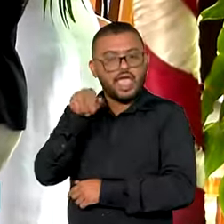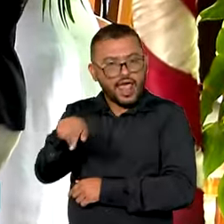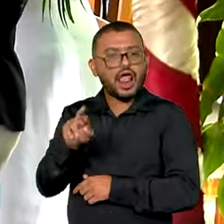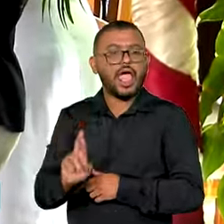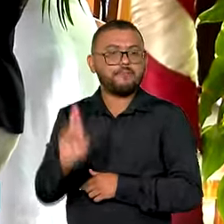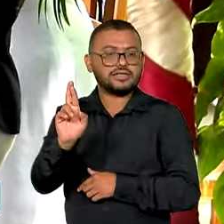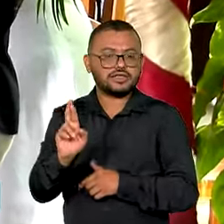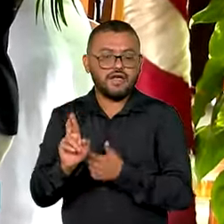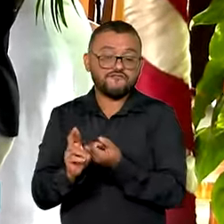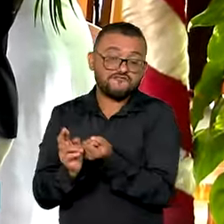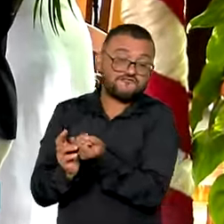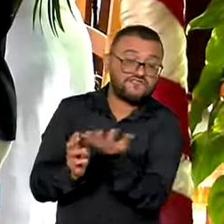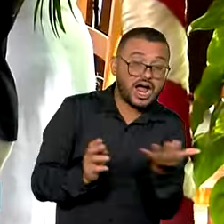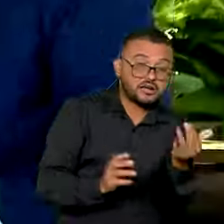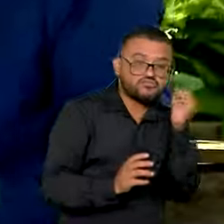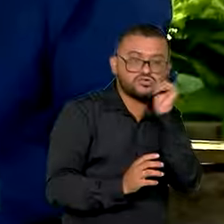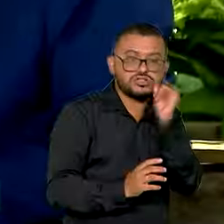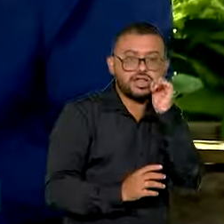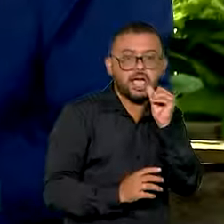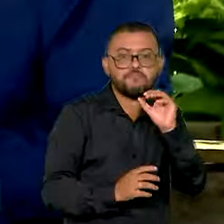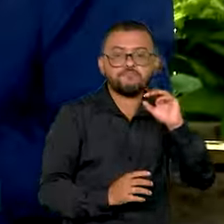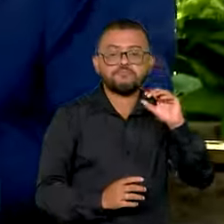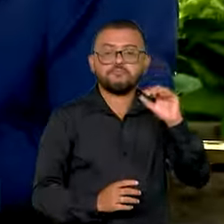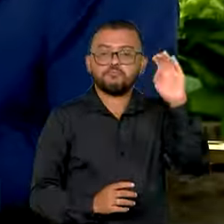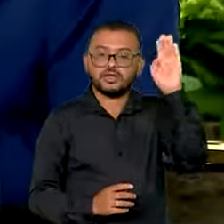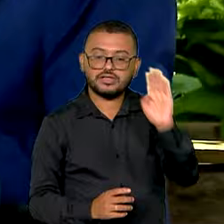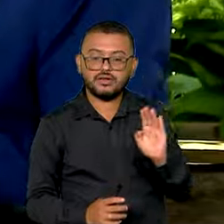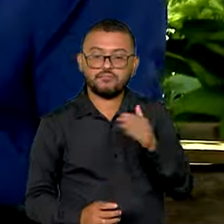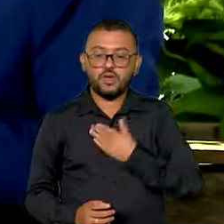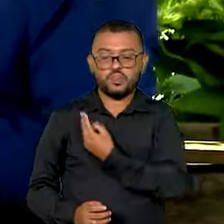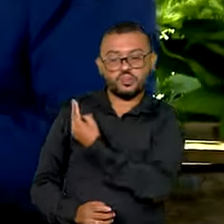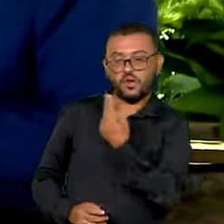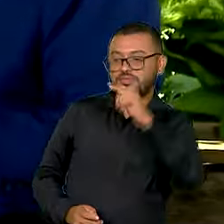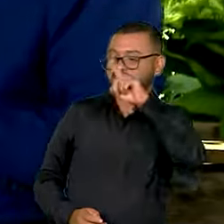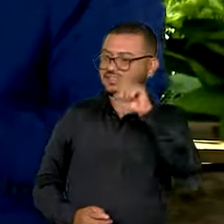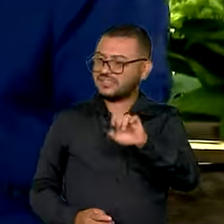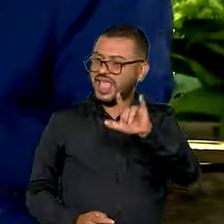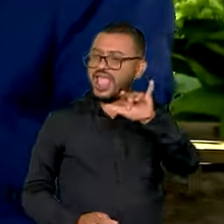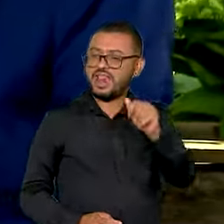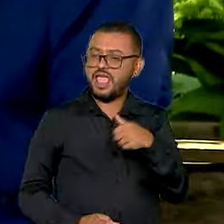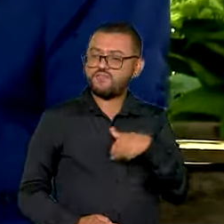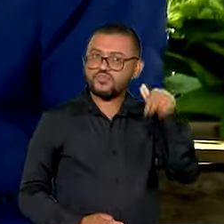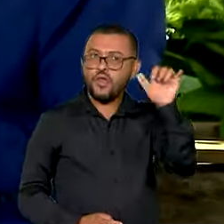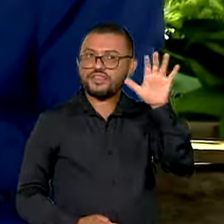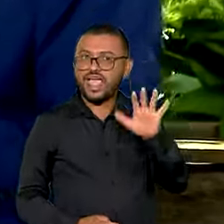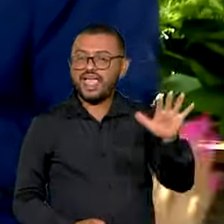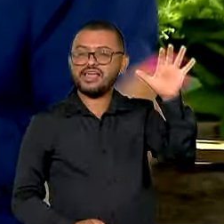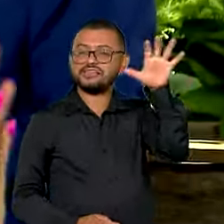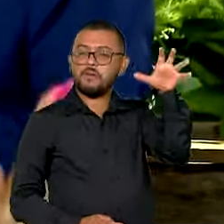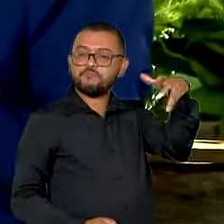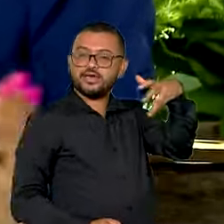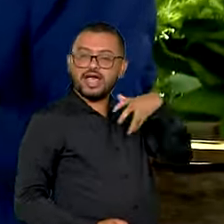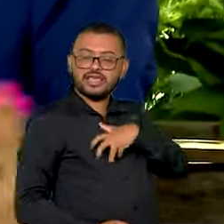de mulheres brasileiras. Eu sou Tia Zélia, sou nordestina, vim da Bahia em